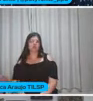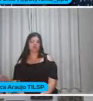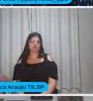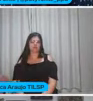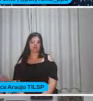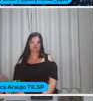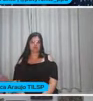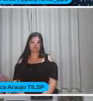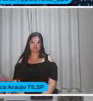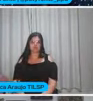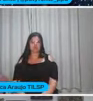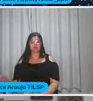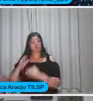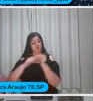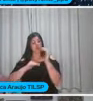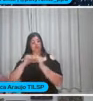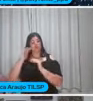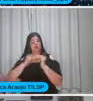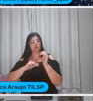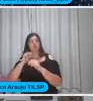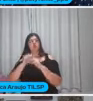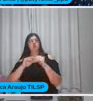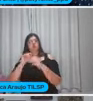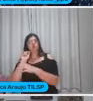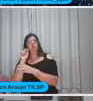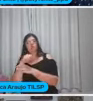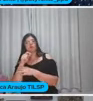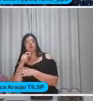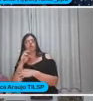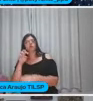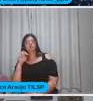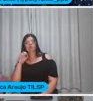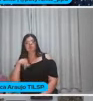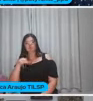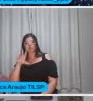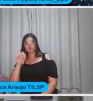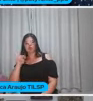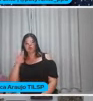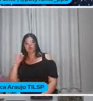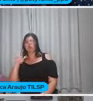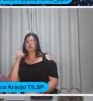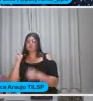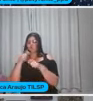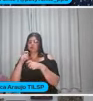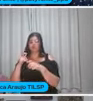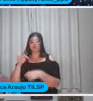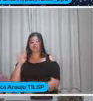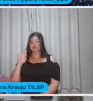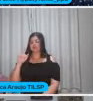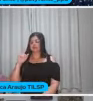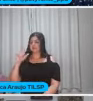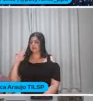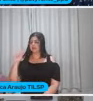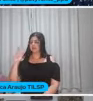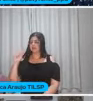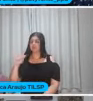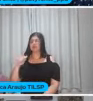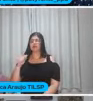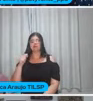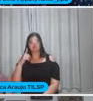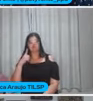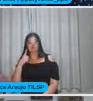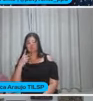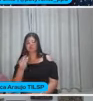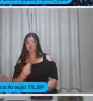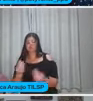habilidades sensório-motoras Você pode permitir Fazer uma trilha sensorial Ampliando as